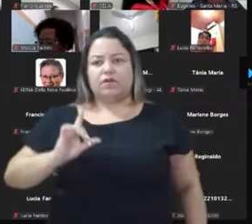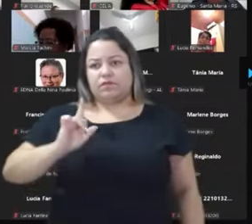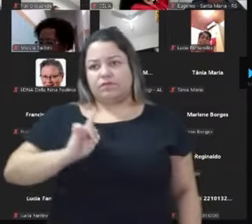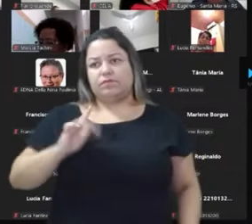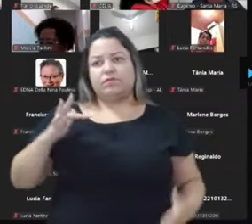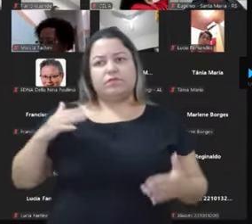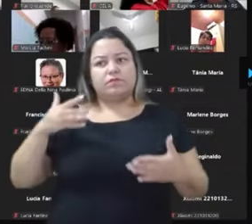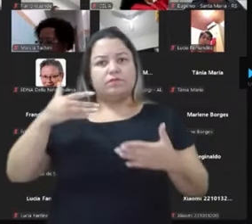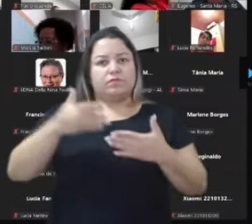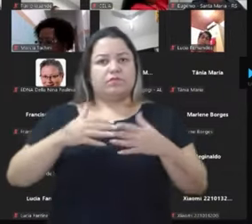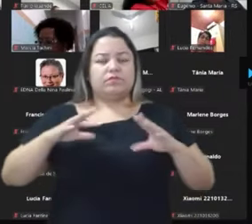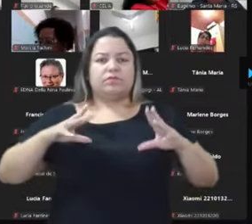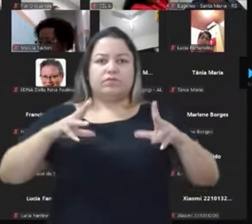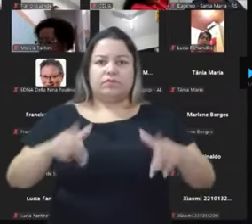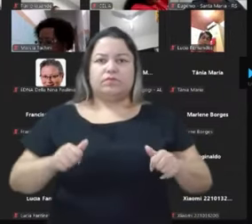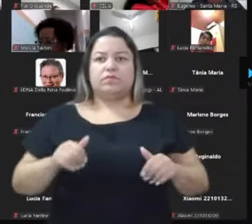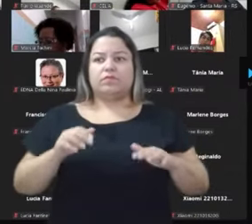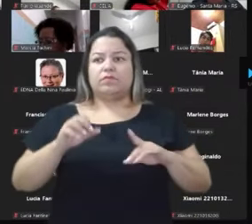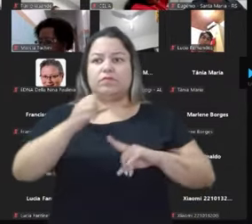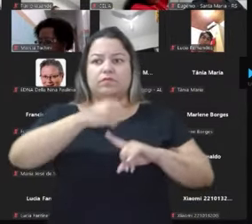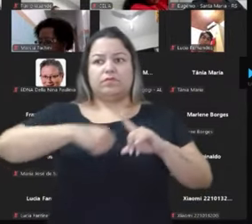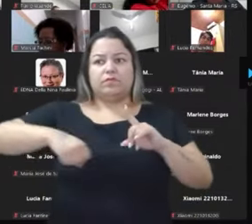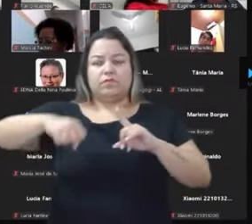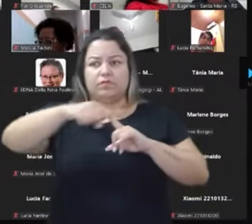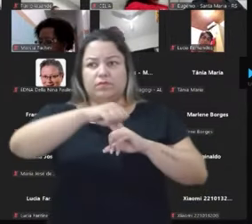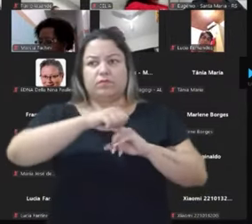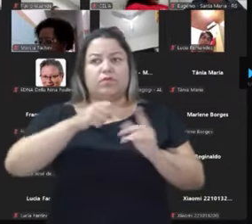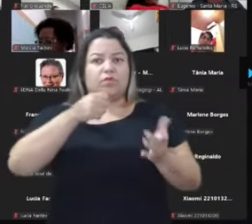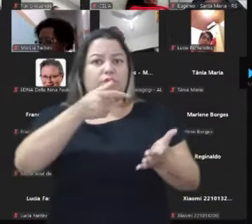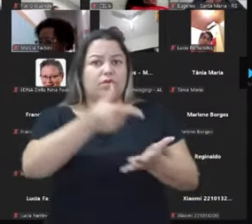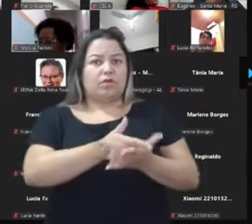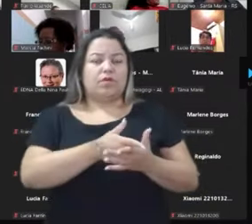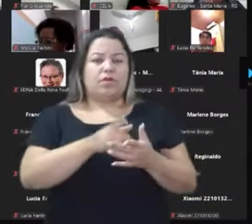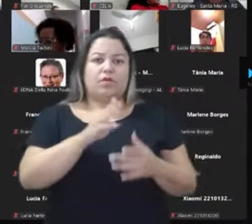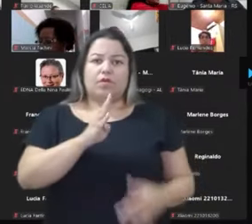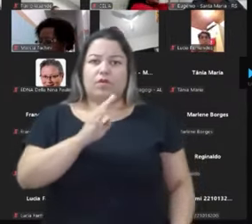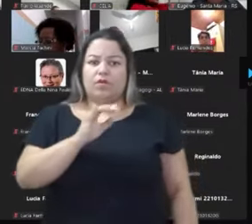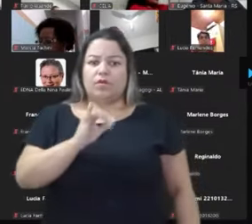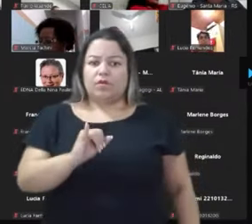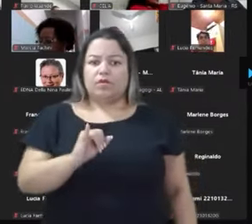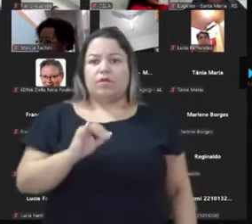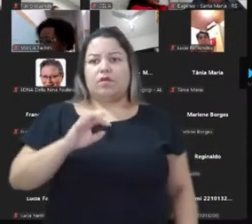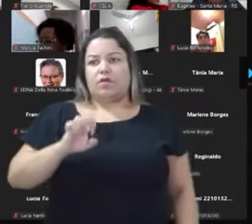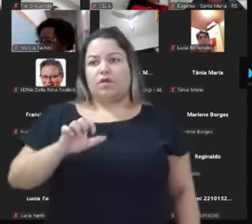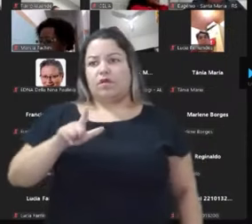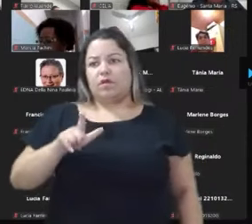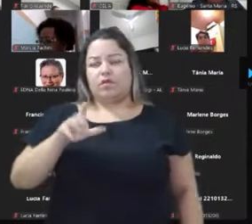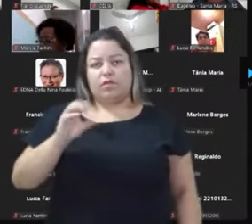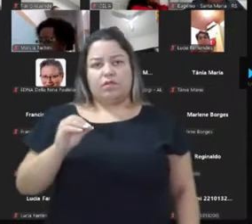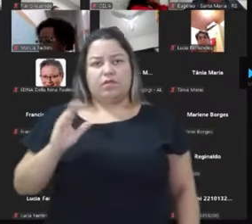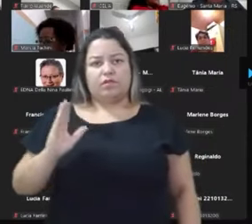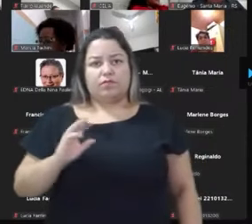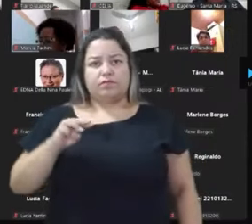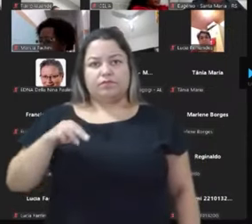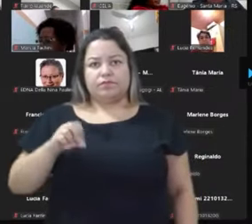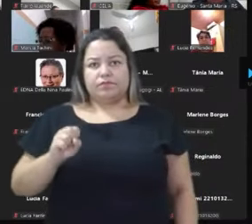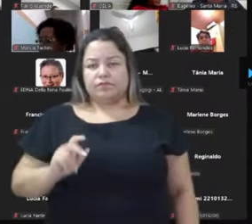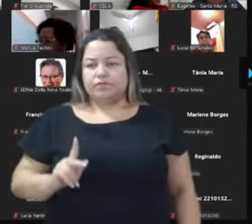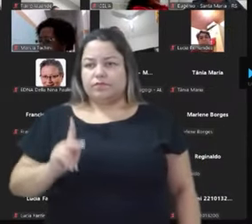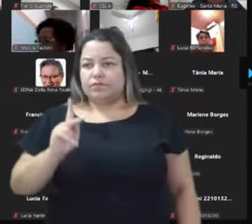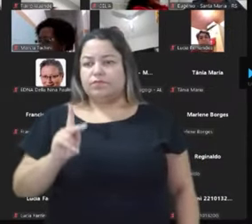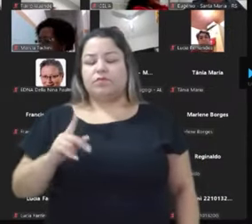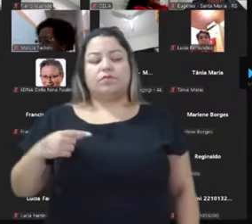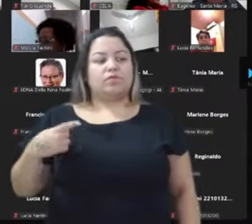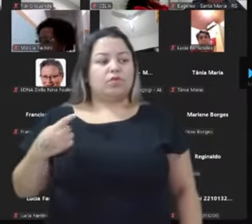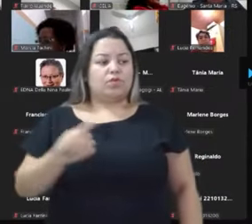maior e todas as redes sociais, uma delas foi até comprada por um bilionário aí pelo Elon Musk, que é perigosíssimo. Mesmo assim, nós somos